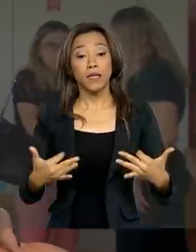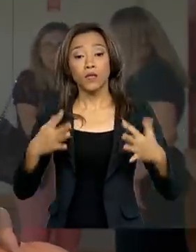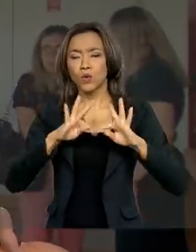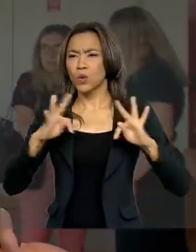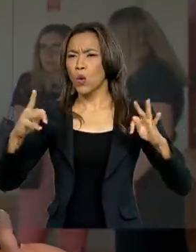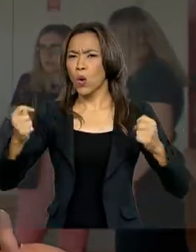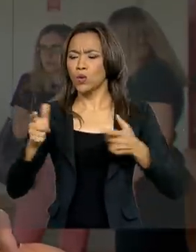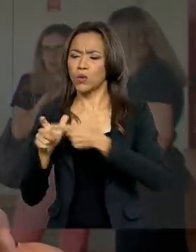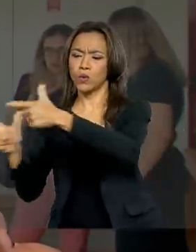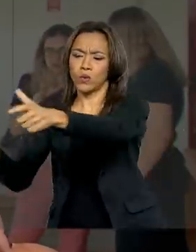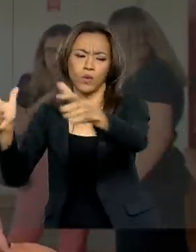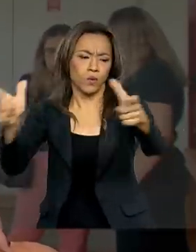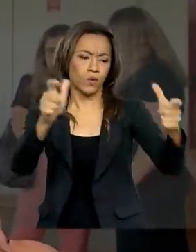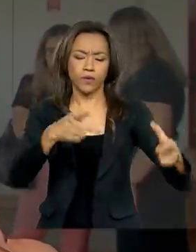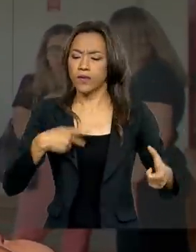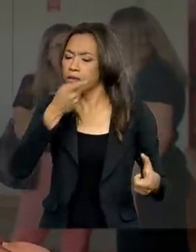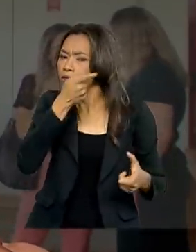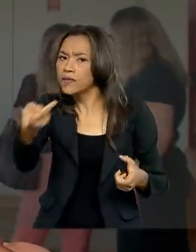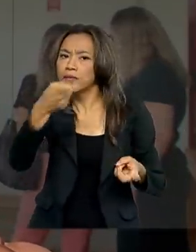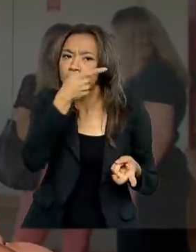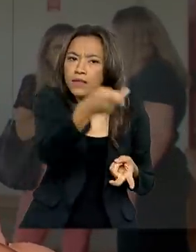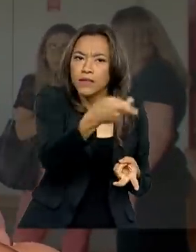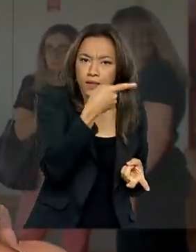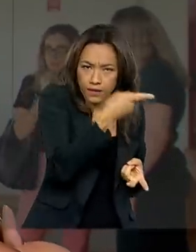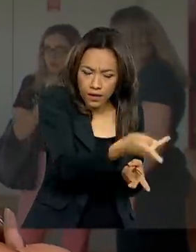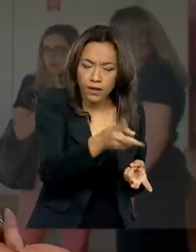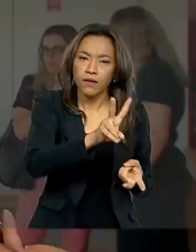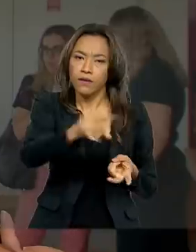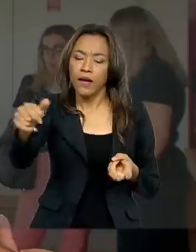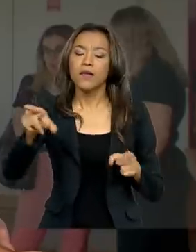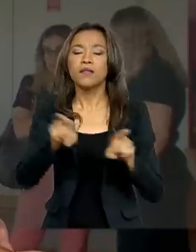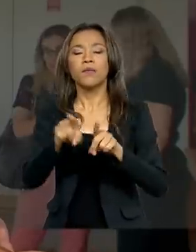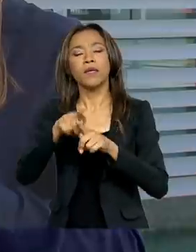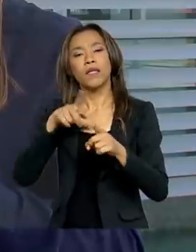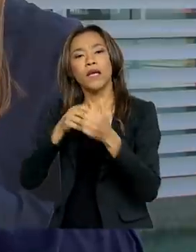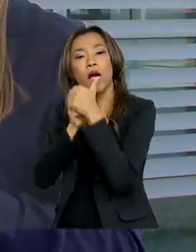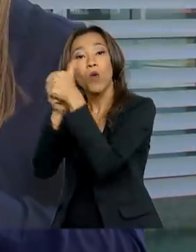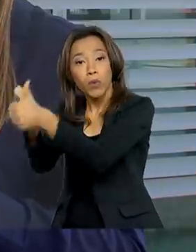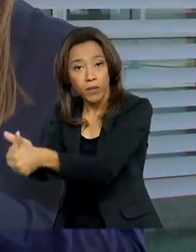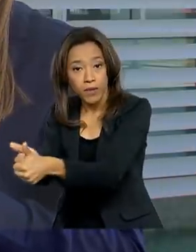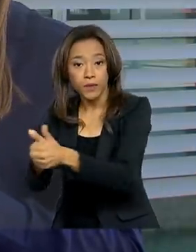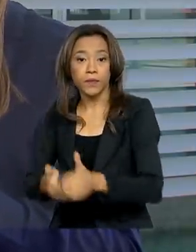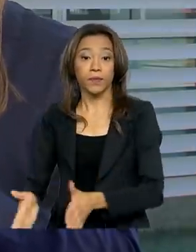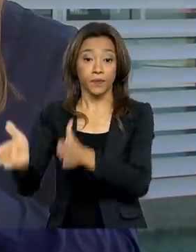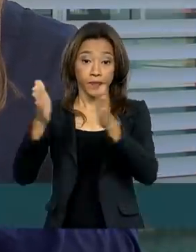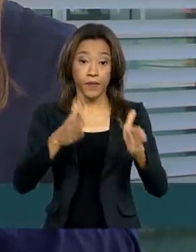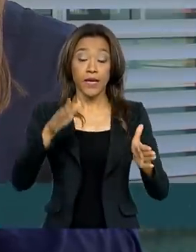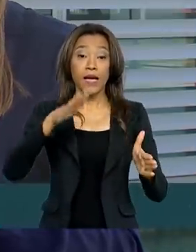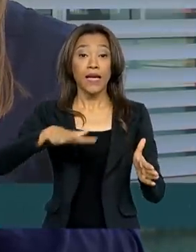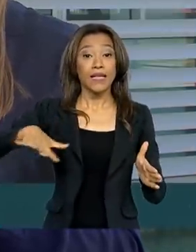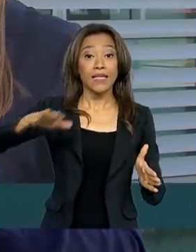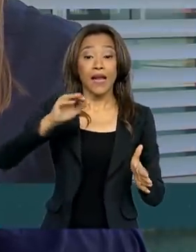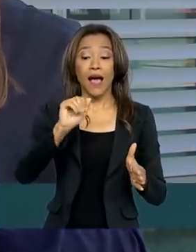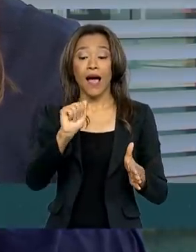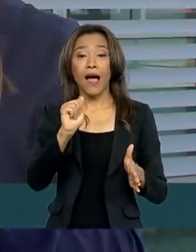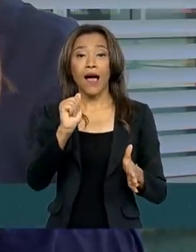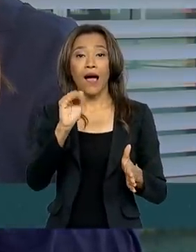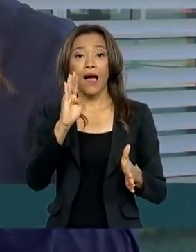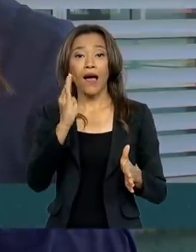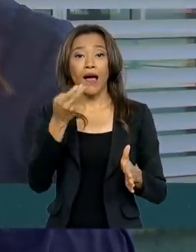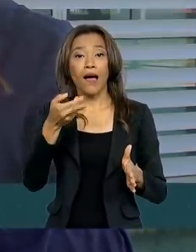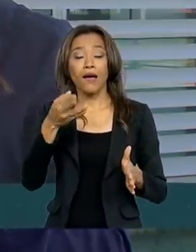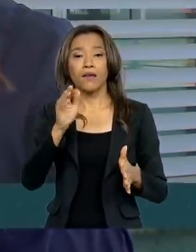visitadas e mais do que isso, com acompanhamento de resultados. O agro-nordeste é voltado para pequenos e